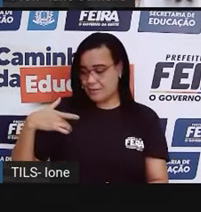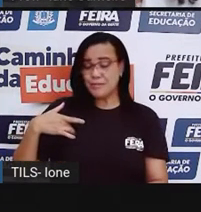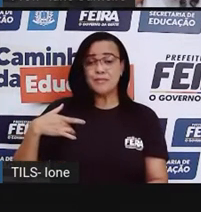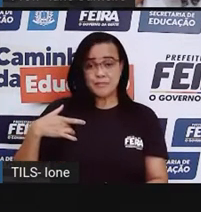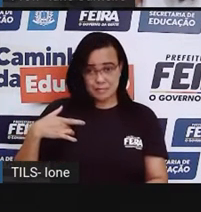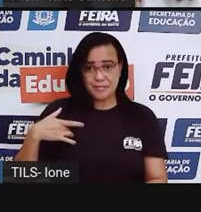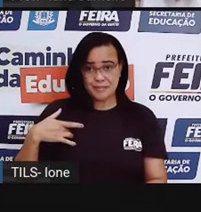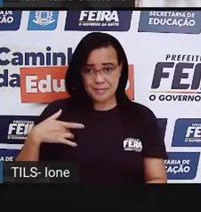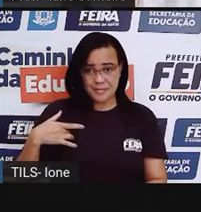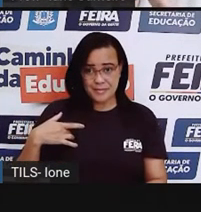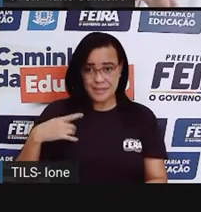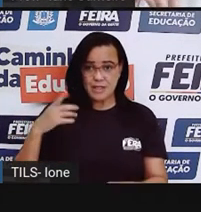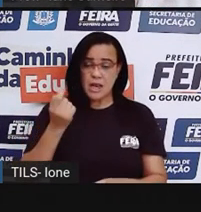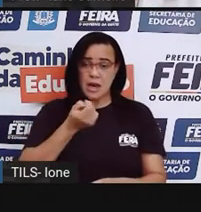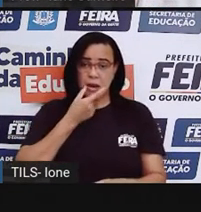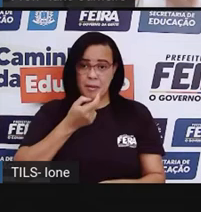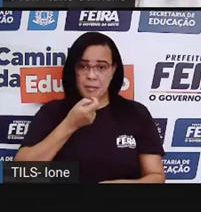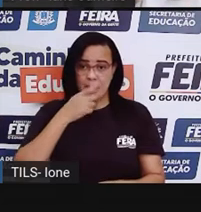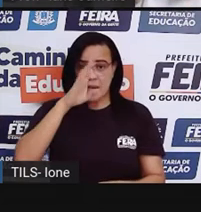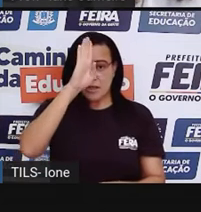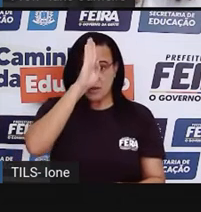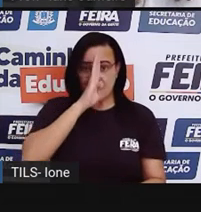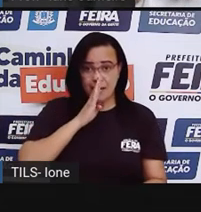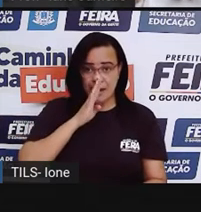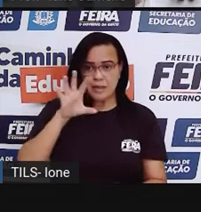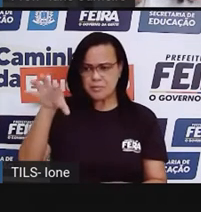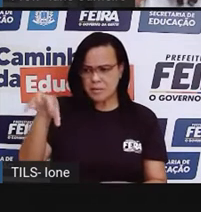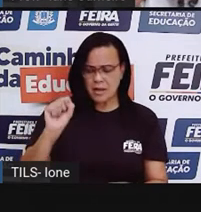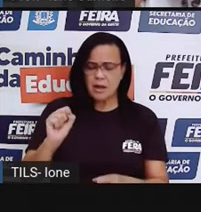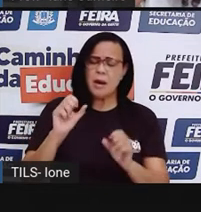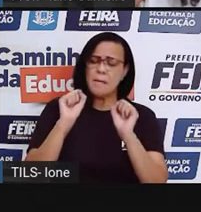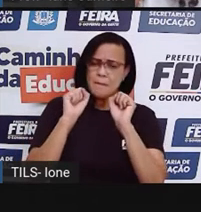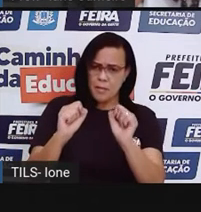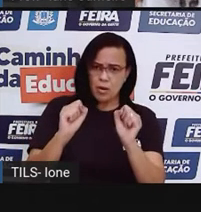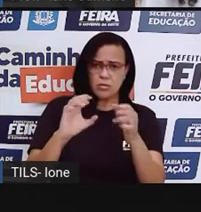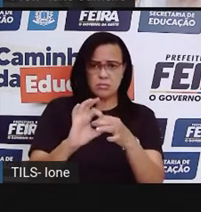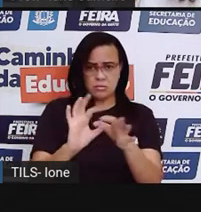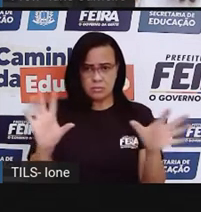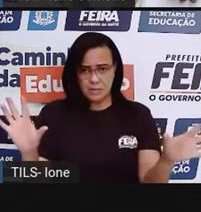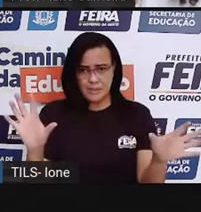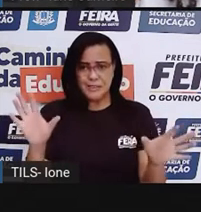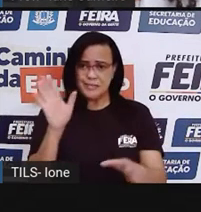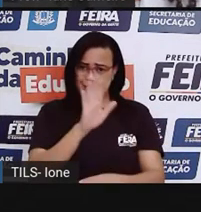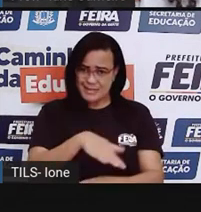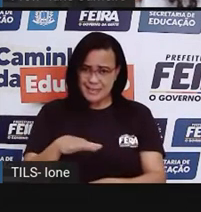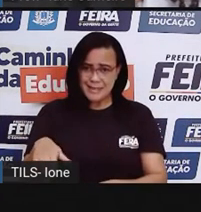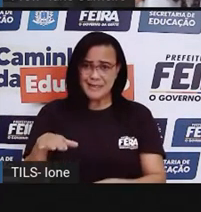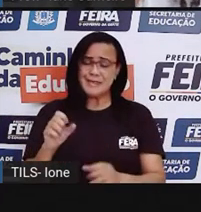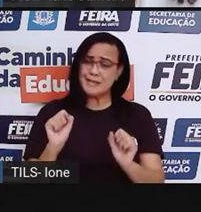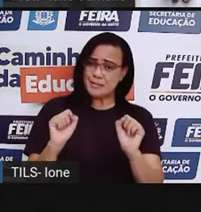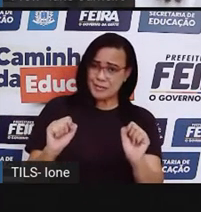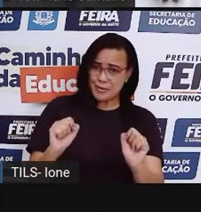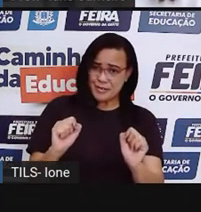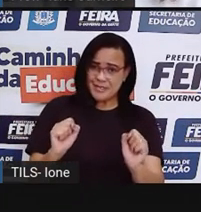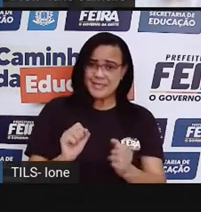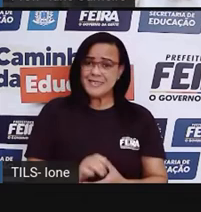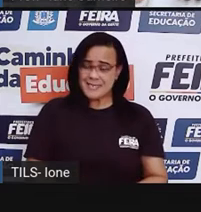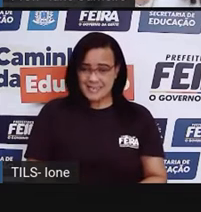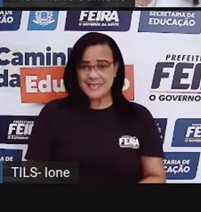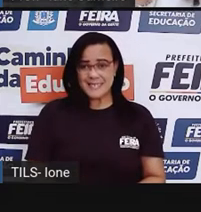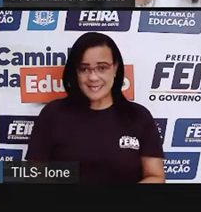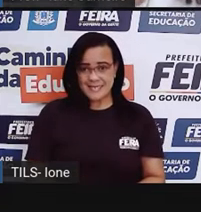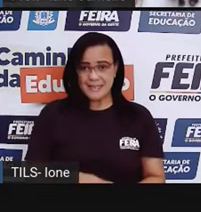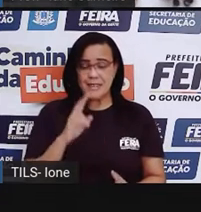fazer, marcar exames, né? É um direito que toda criança tem que ter também. E aí, aqui na imagem, né, a gente vê Mônica,